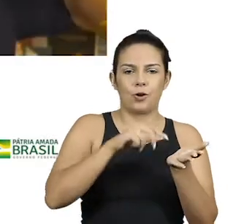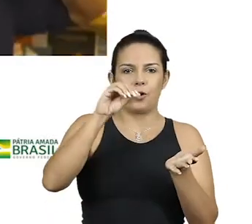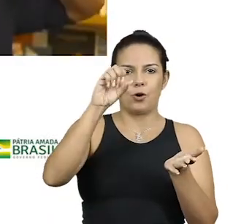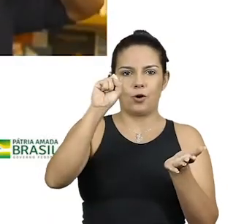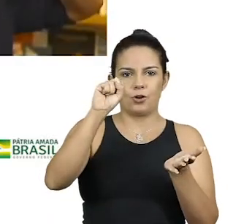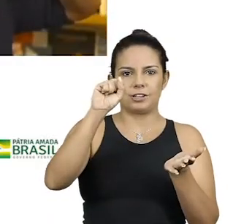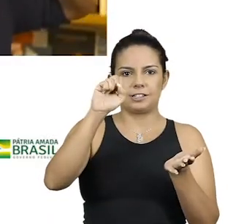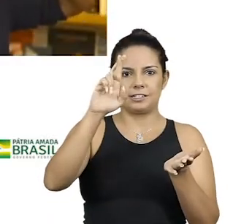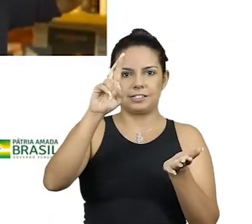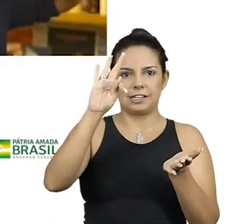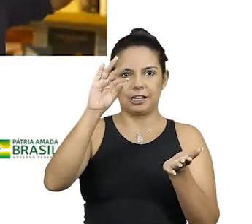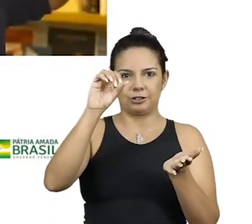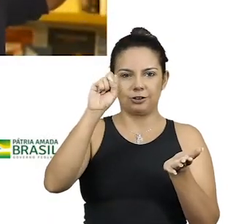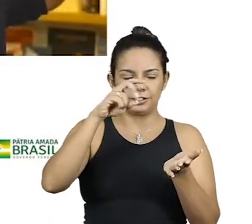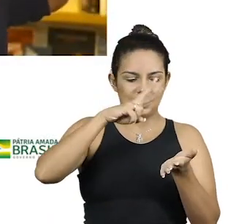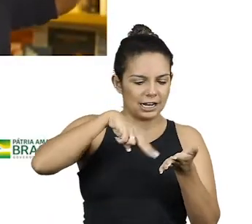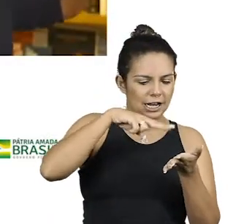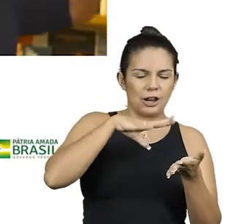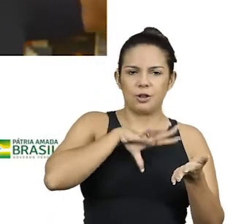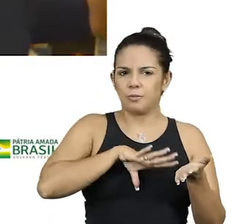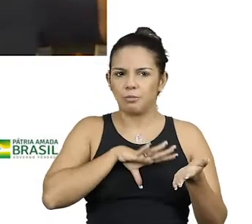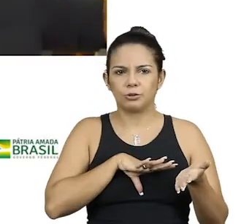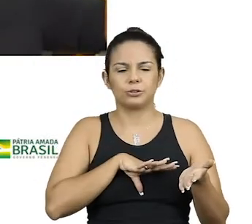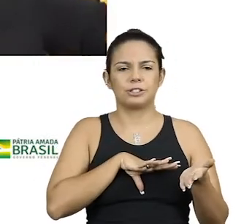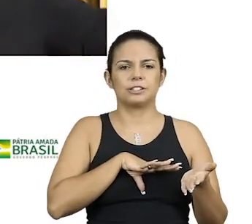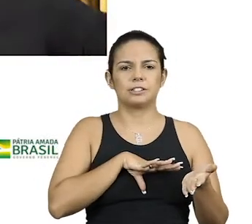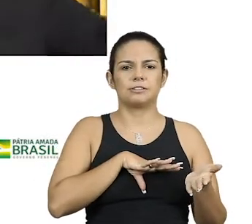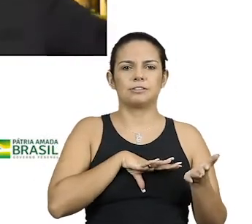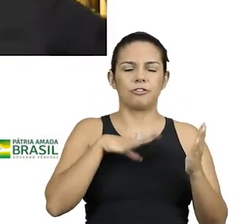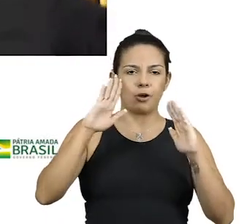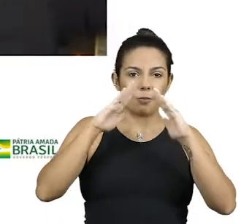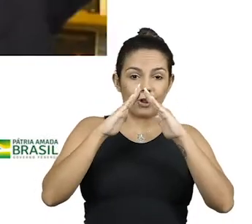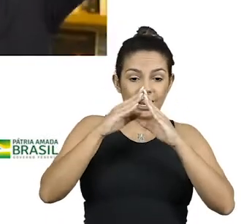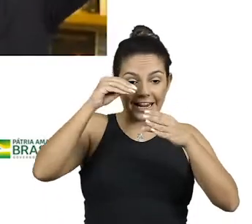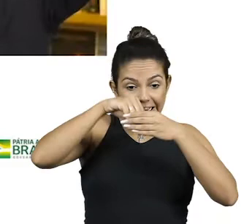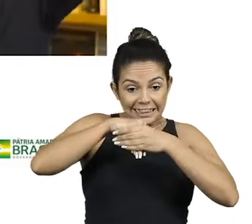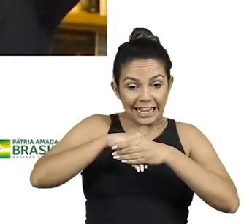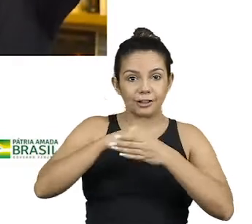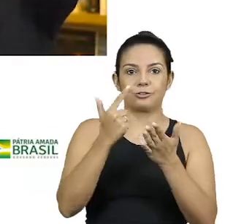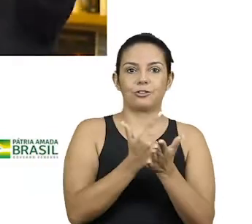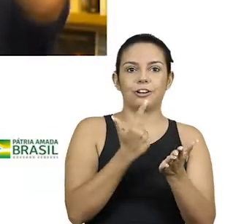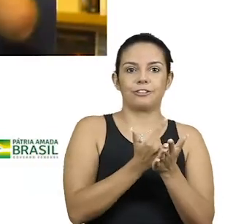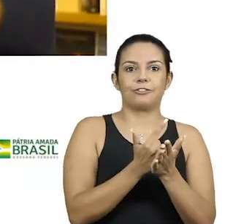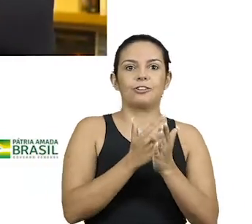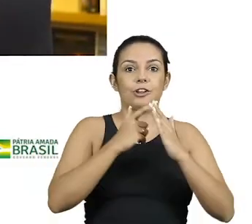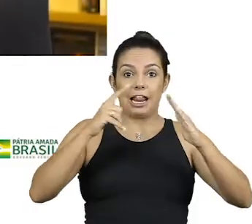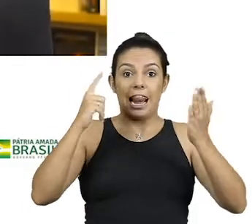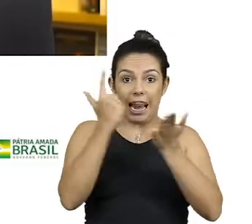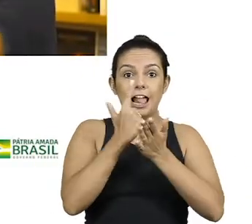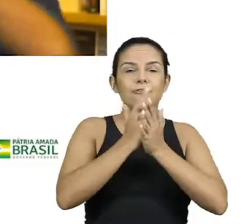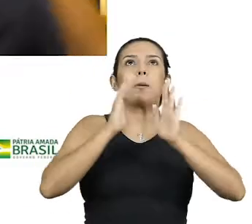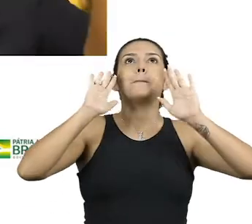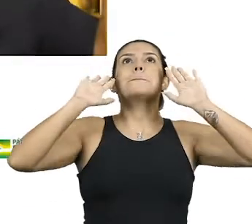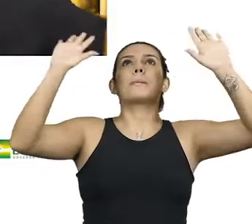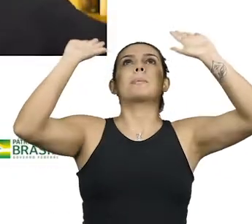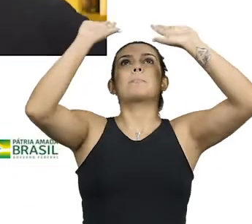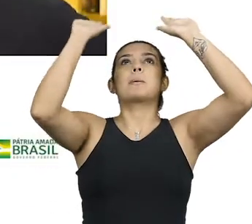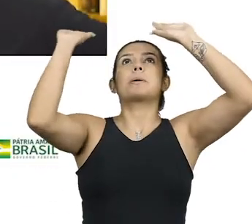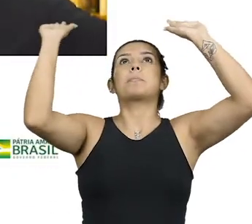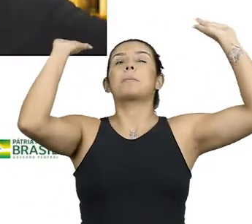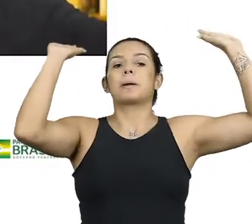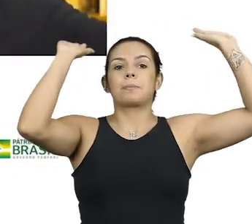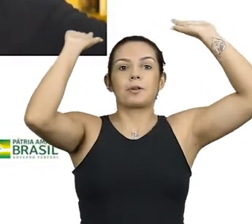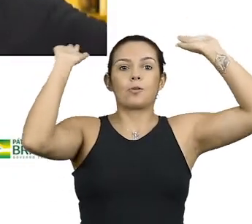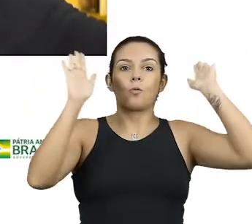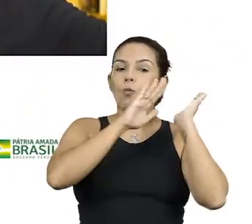português, ele pegou o livro e foi morar dentro do livro. Botou todas as páginas grudadas nas paredes do